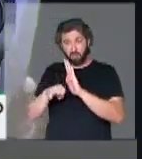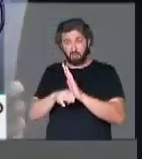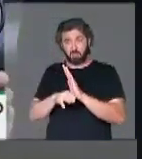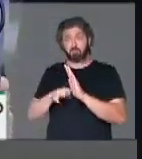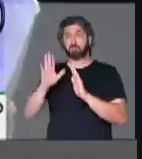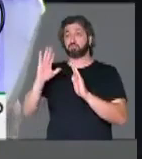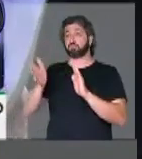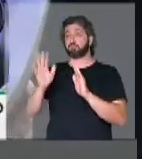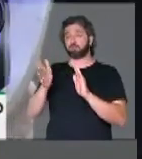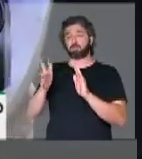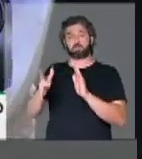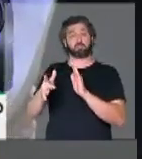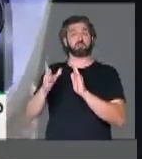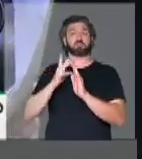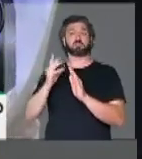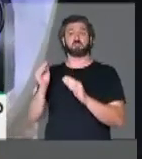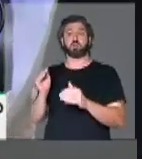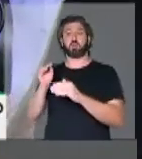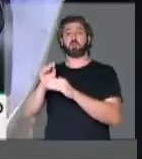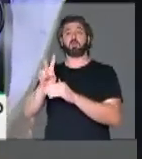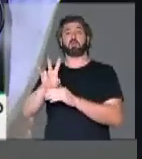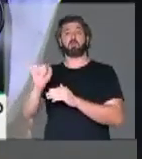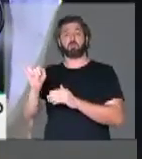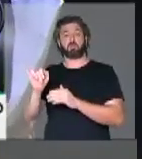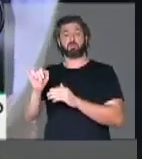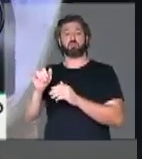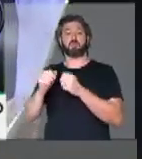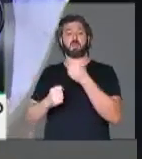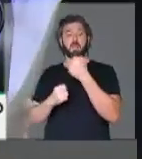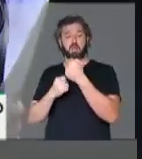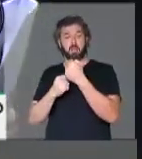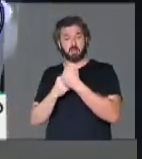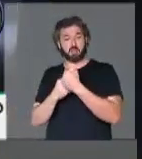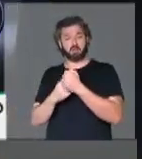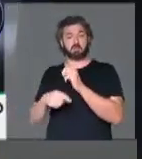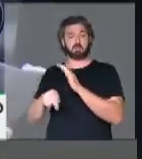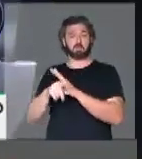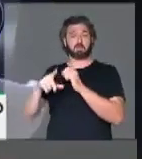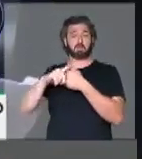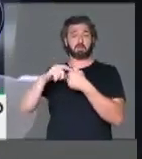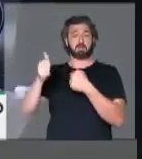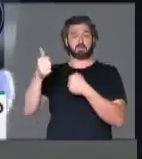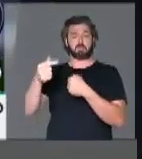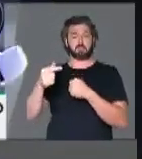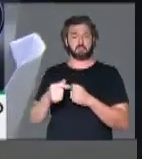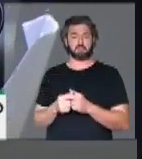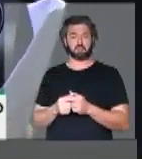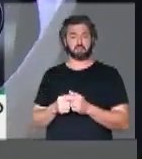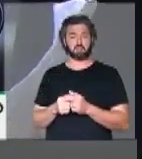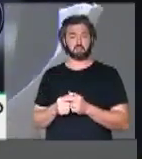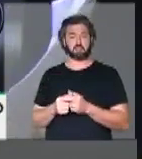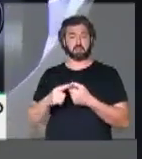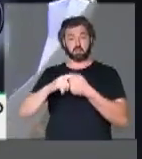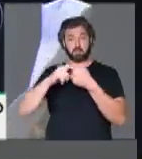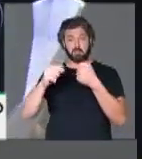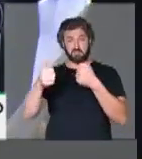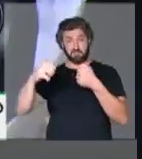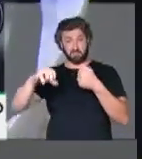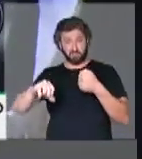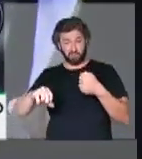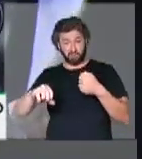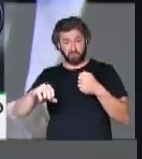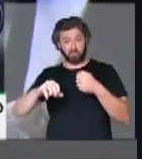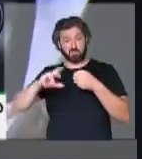já está sendo colocado que vai ter subsídio através do artigo 17. O artigo 19